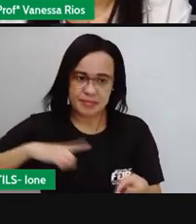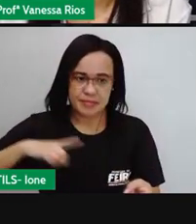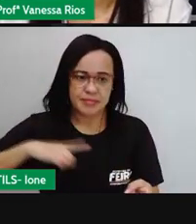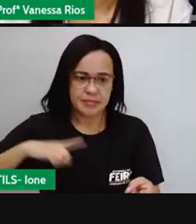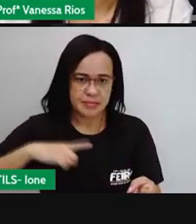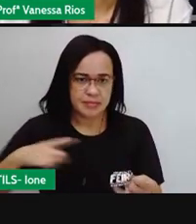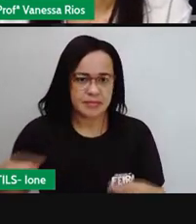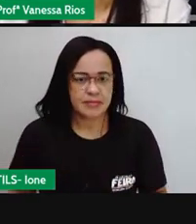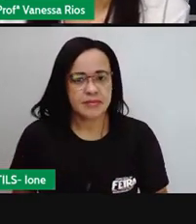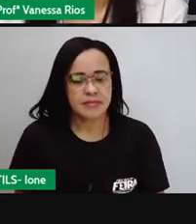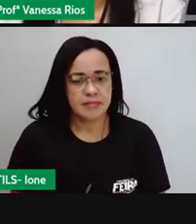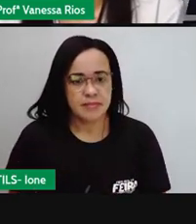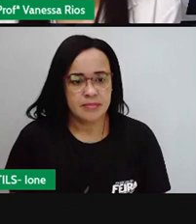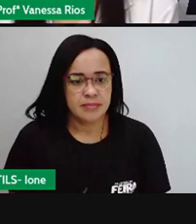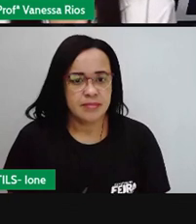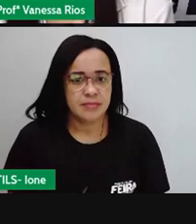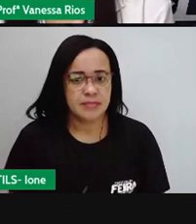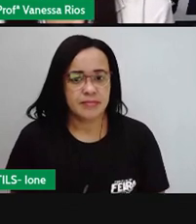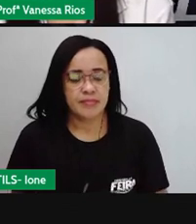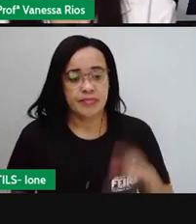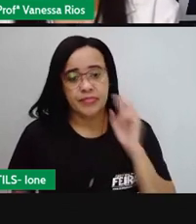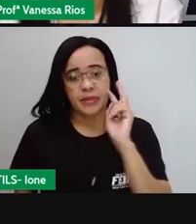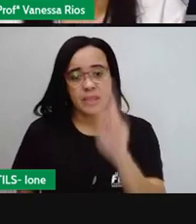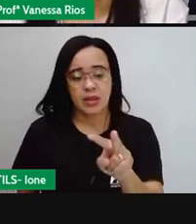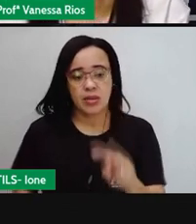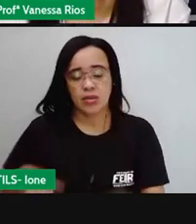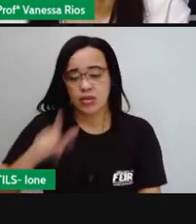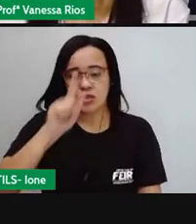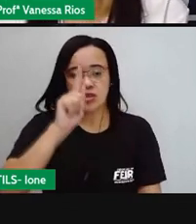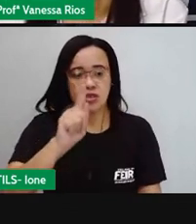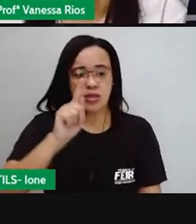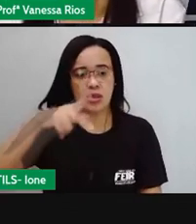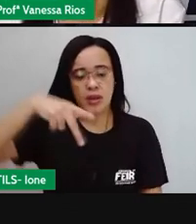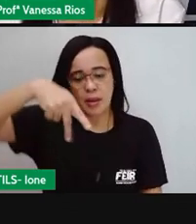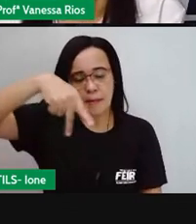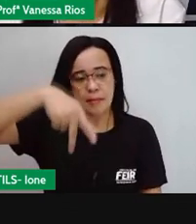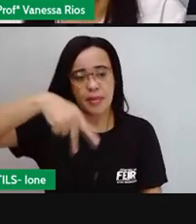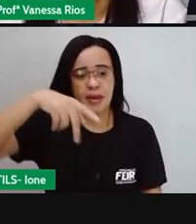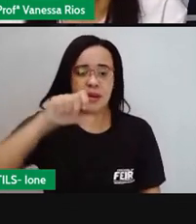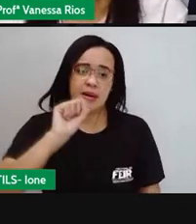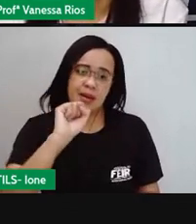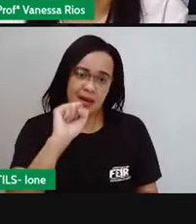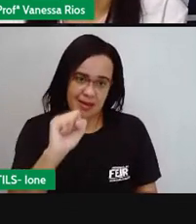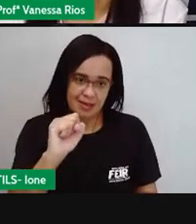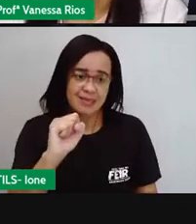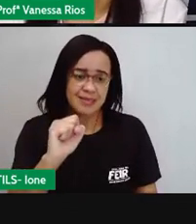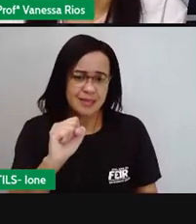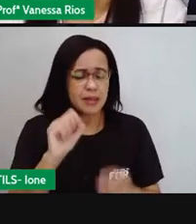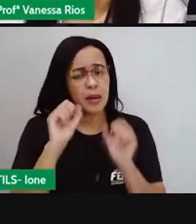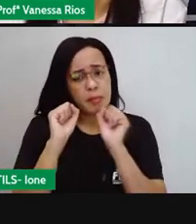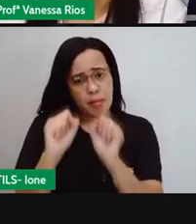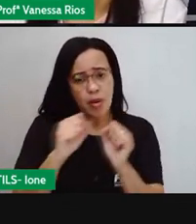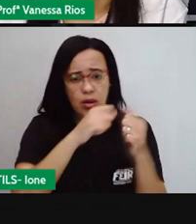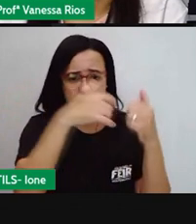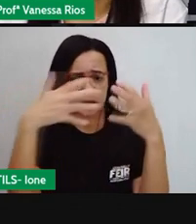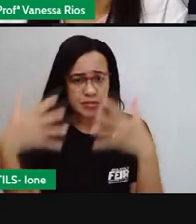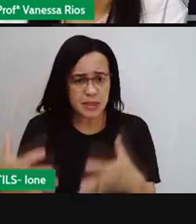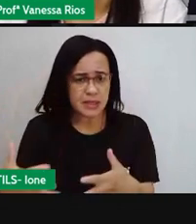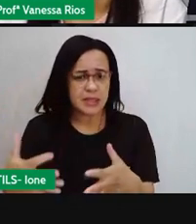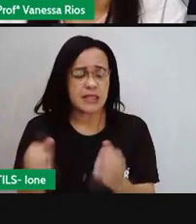E aí o GPS pode, de repente, falar aí, ó, siga reto por 150 metros, depois vire à